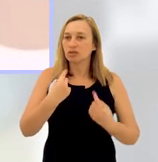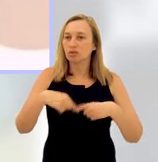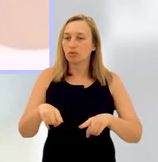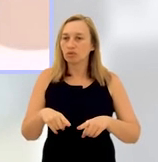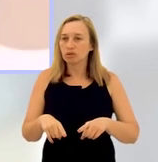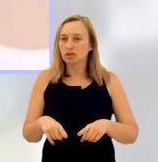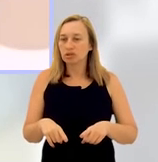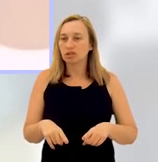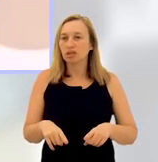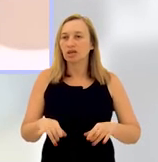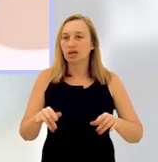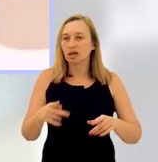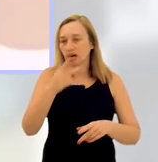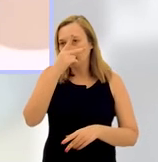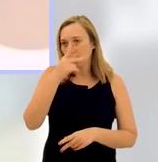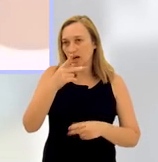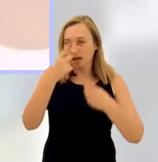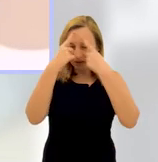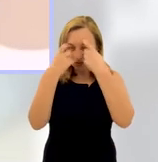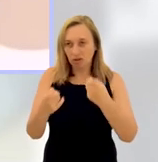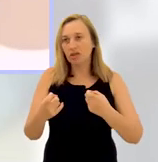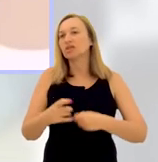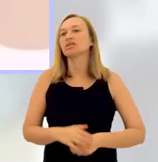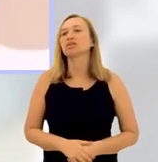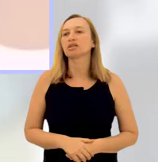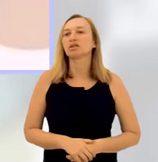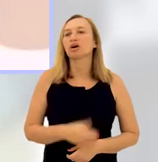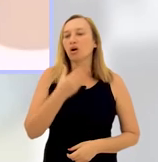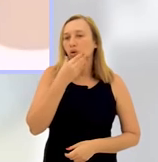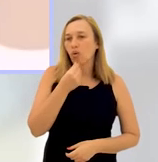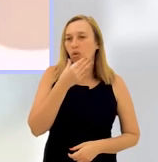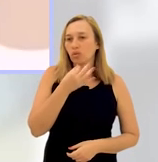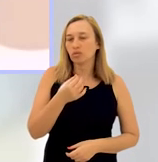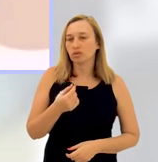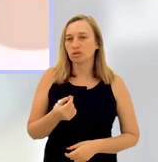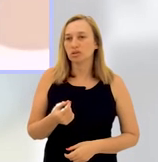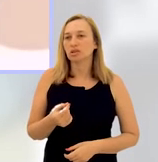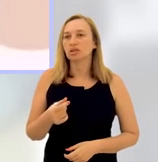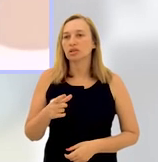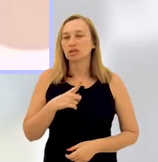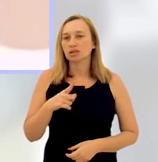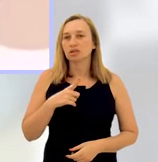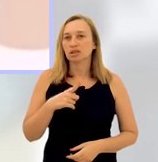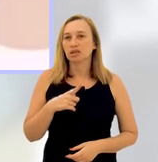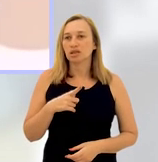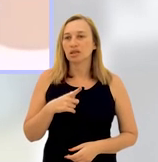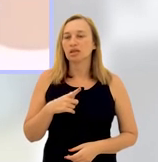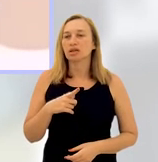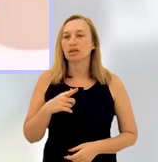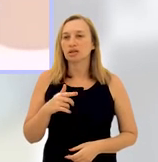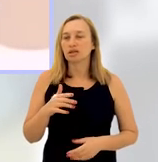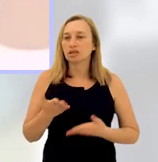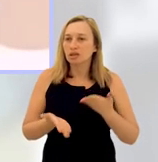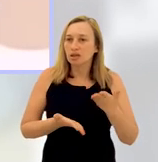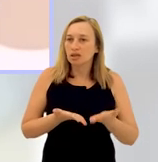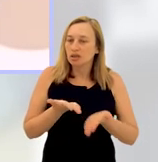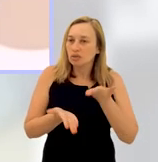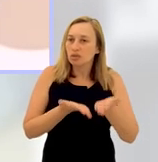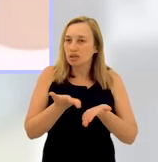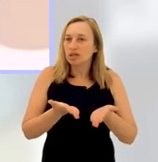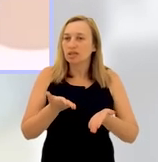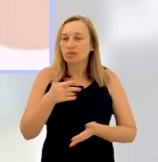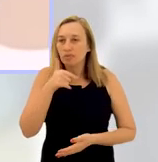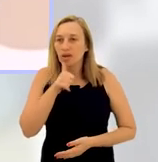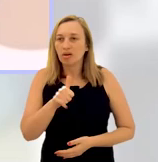enfrentar esse problema e mitigar de alguma forma. Porque é muito importante a gente, como homem, de fato, ter esse imperativo moral de melhorar